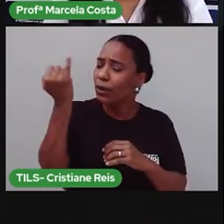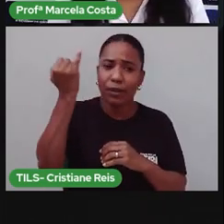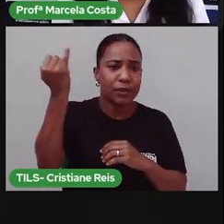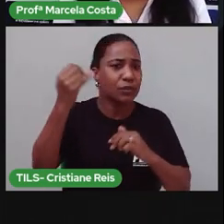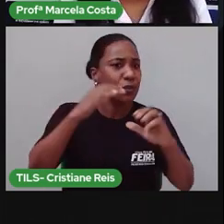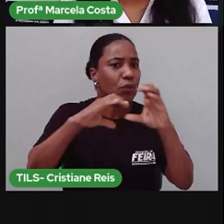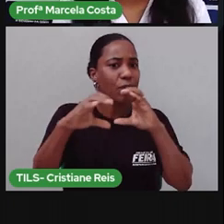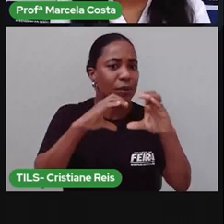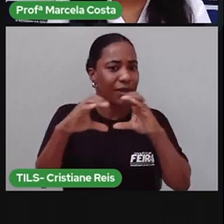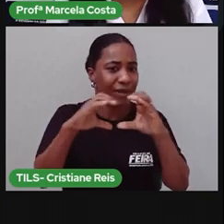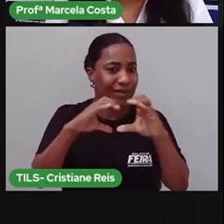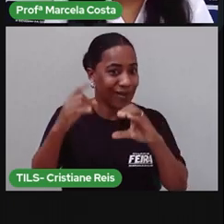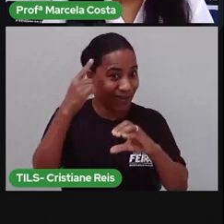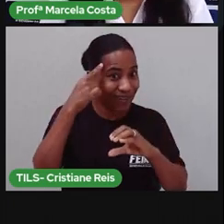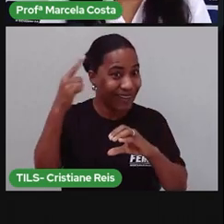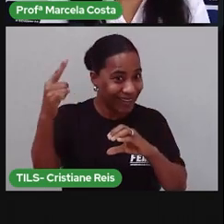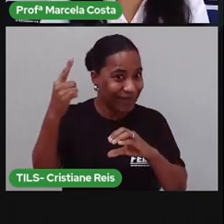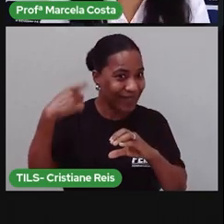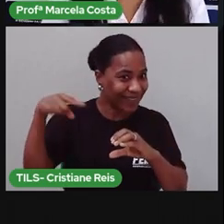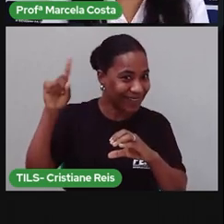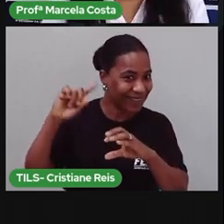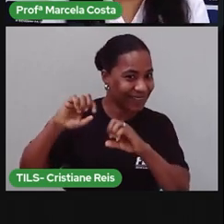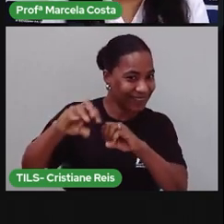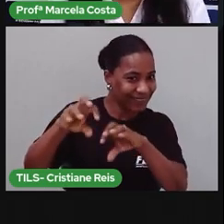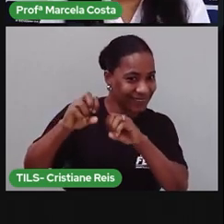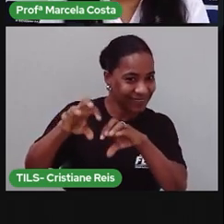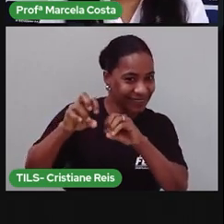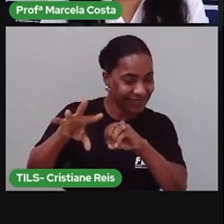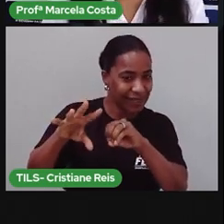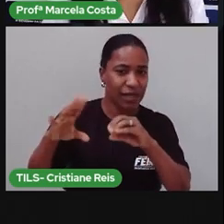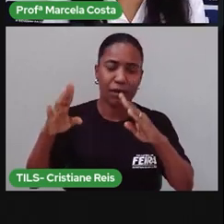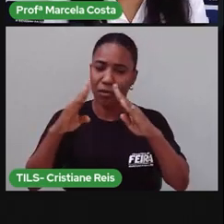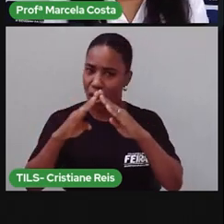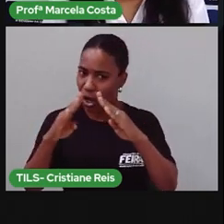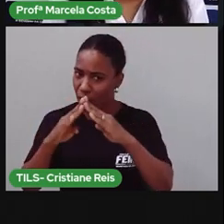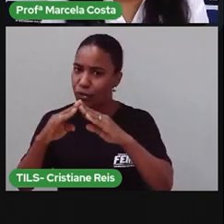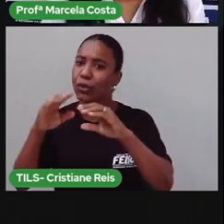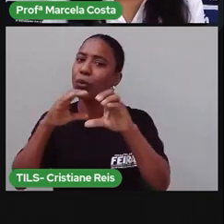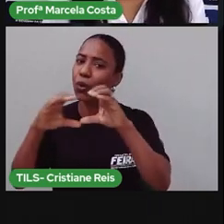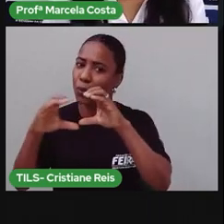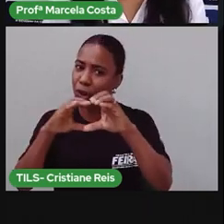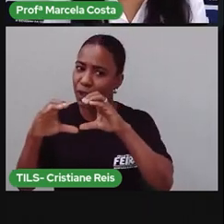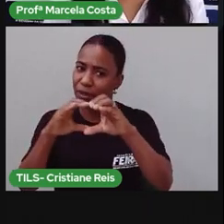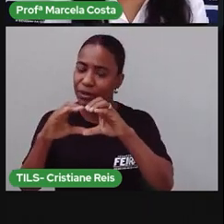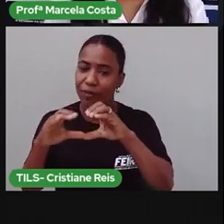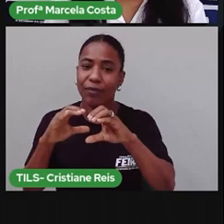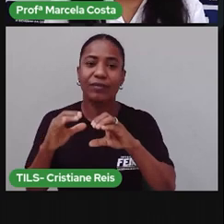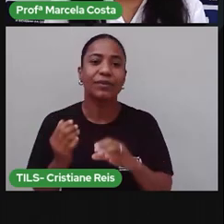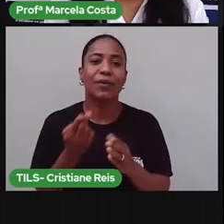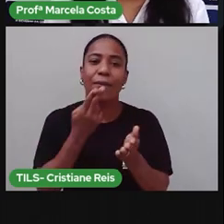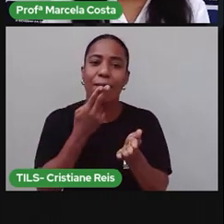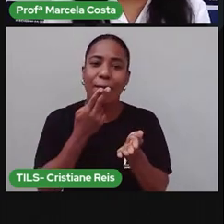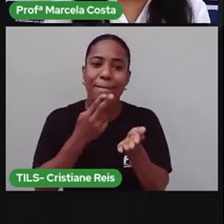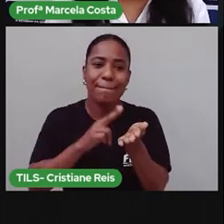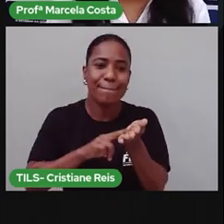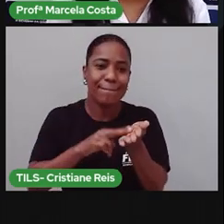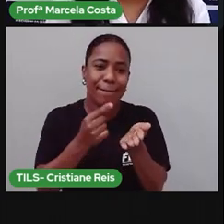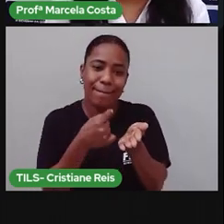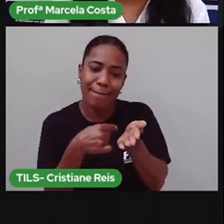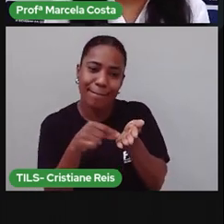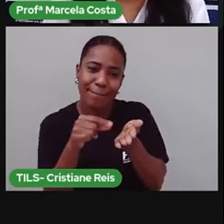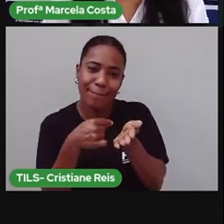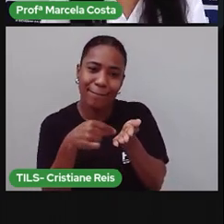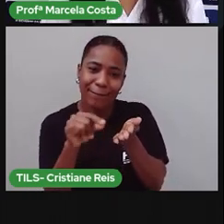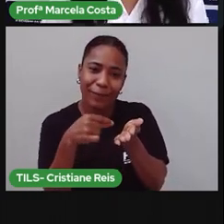que a gente vai abordar hoje é, eu me comunico em casa, bilhete, né? A gente vai trabalhar com esse tema, esse